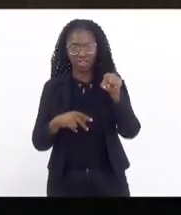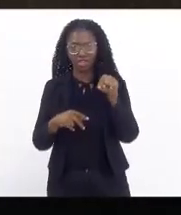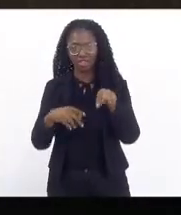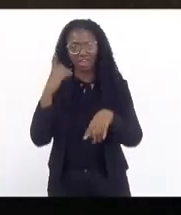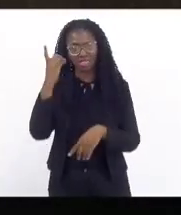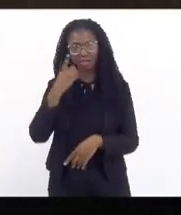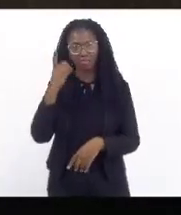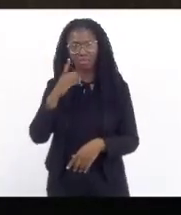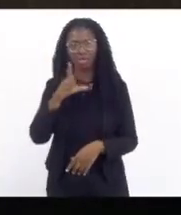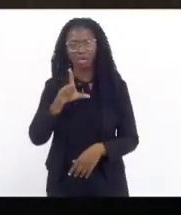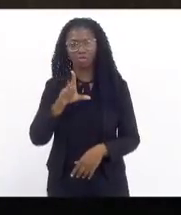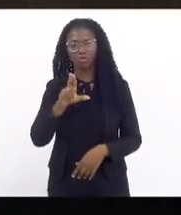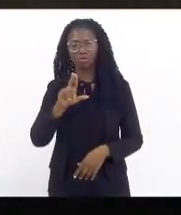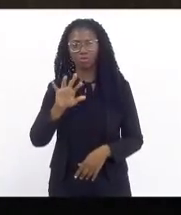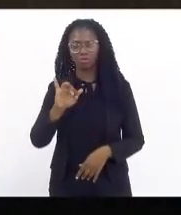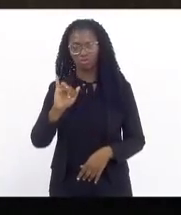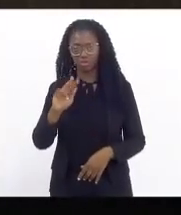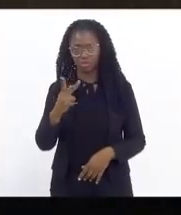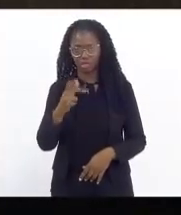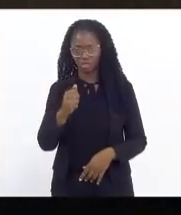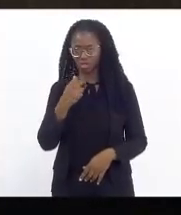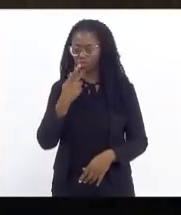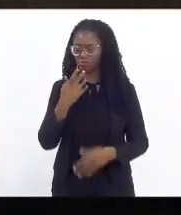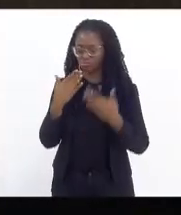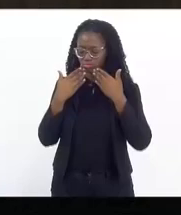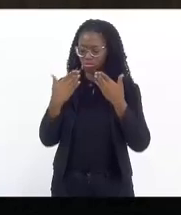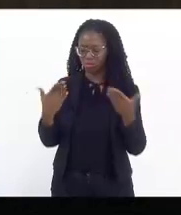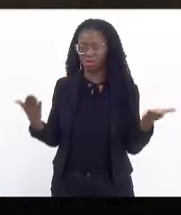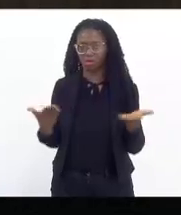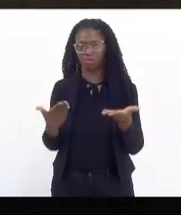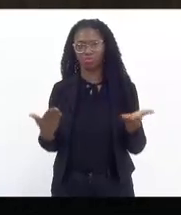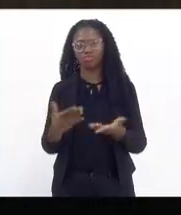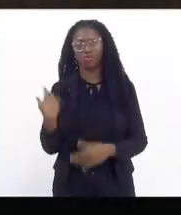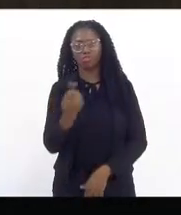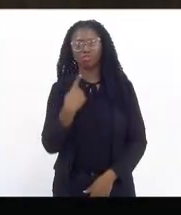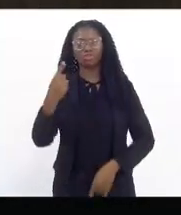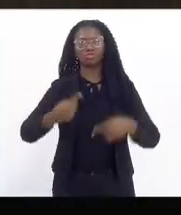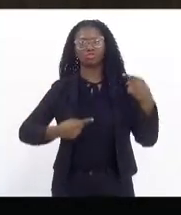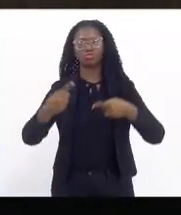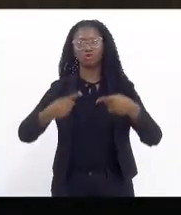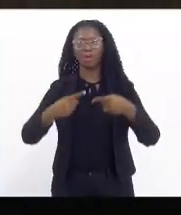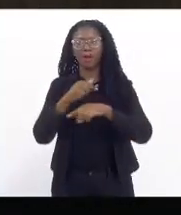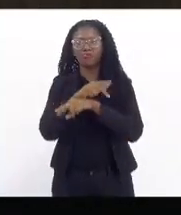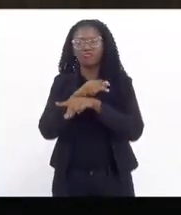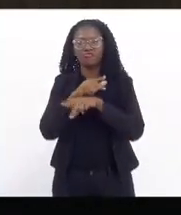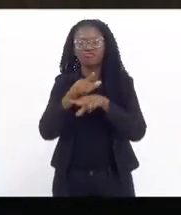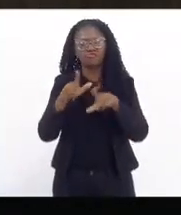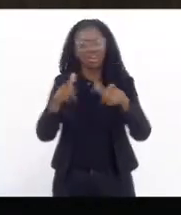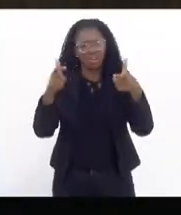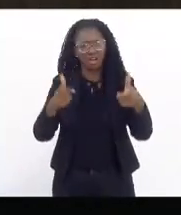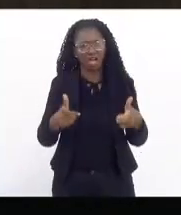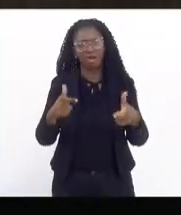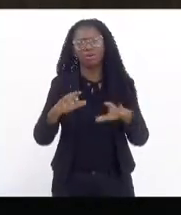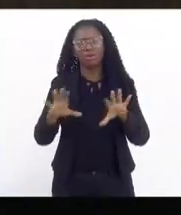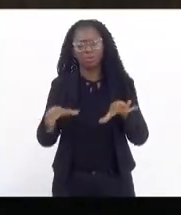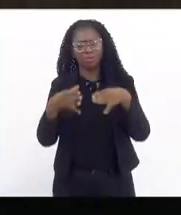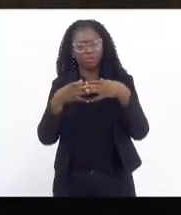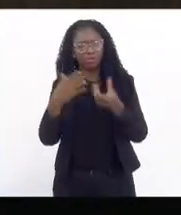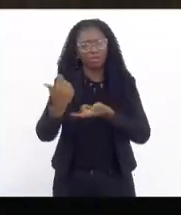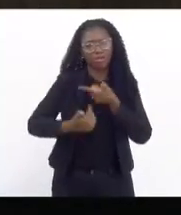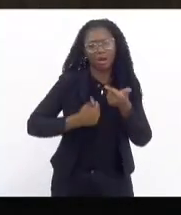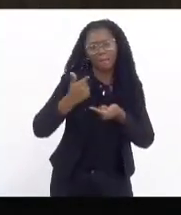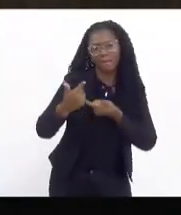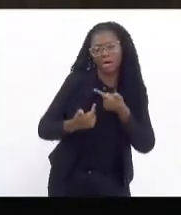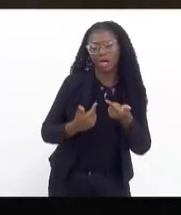apresenta a essa casa. A gente vem fazendo discussões em inúmeras frentes dessa casa, na Comissão de Trabalho, na